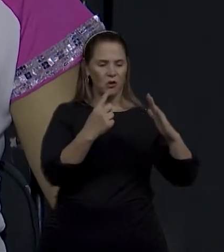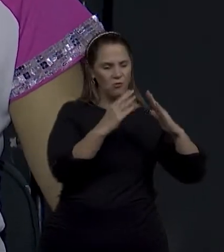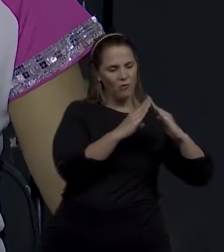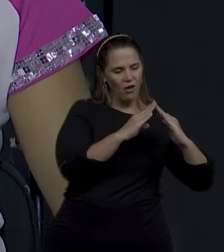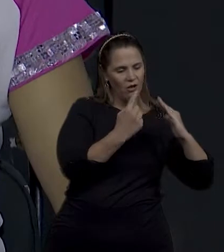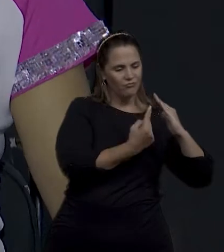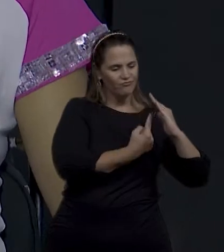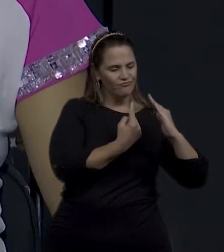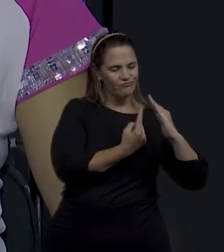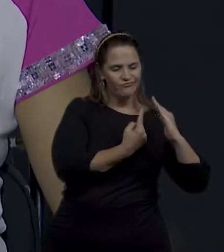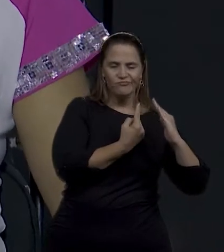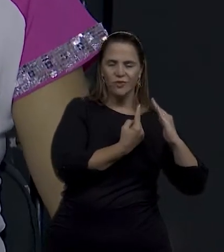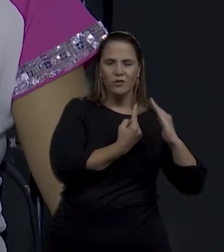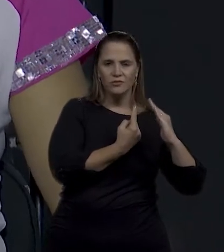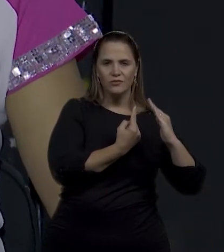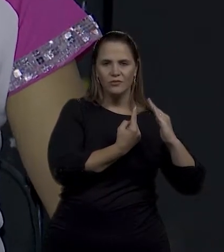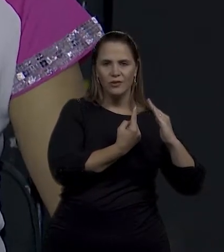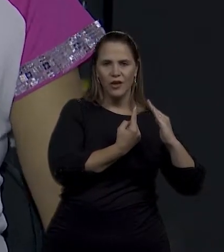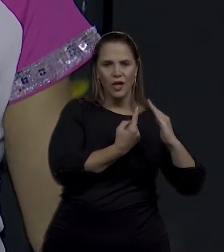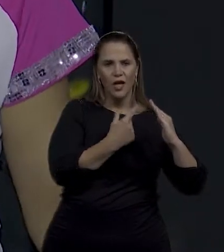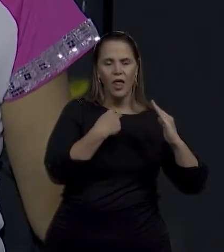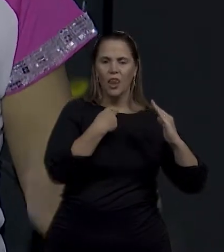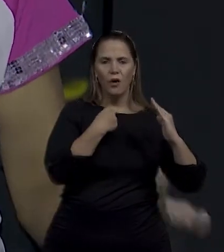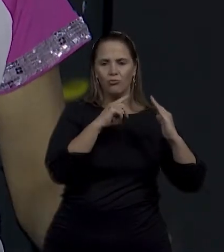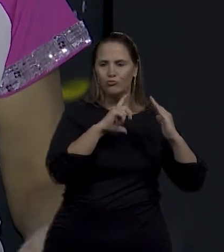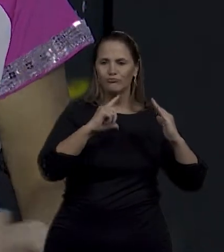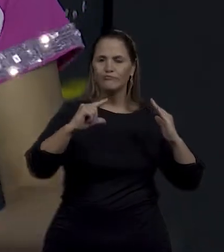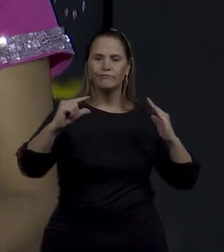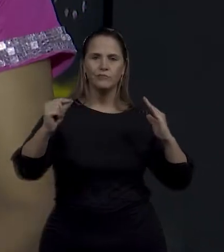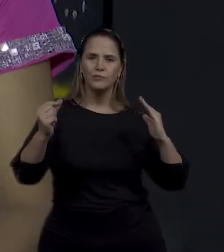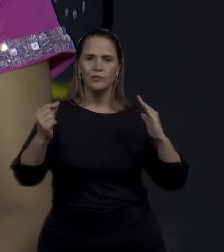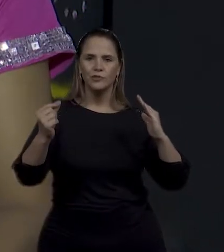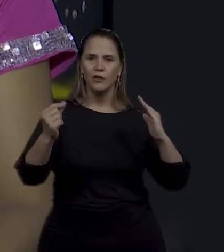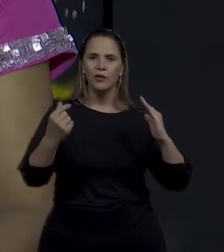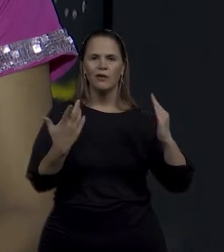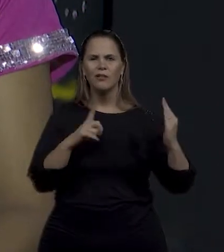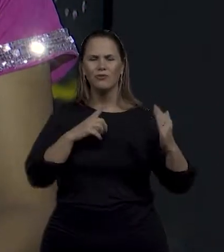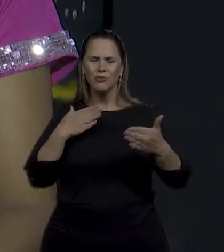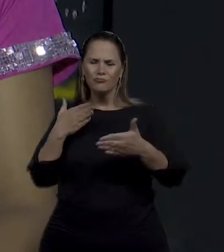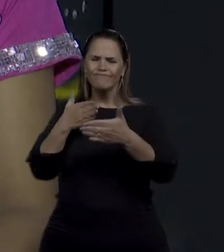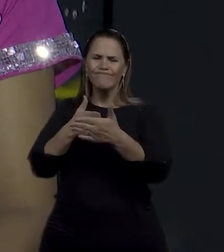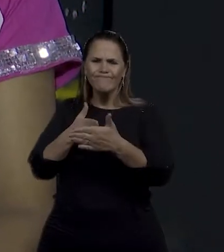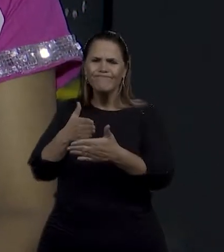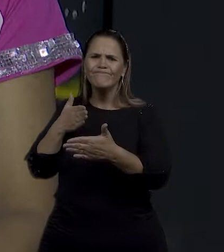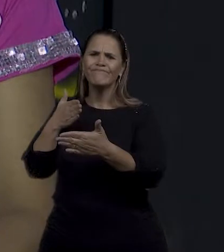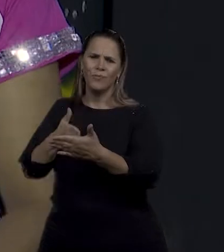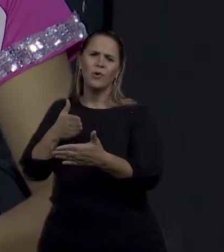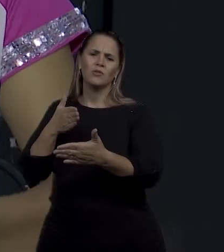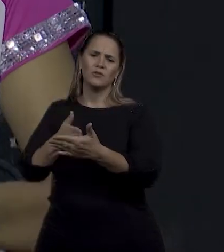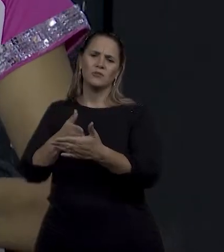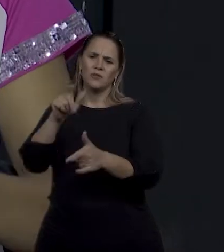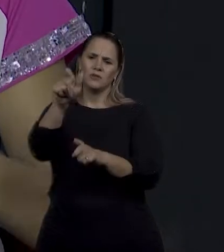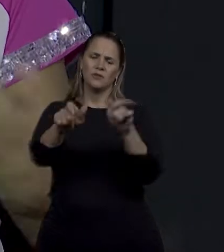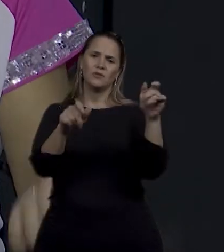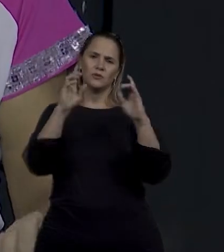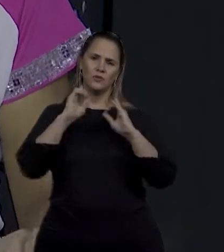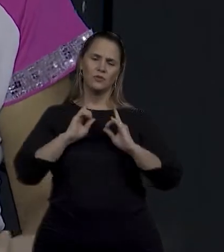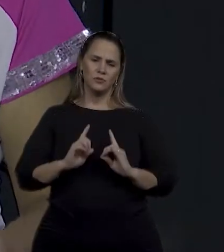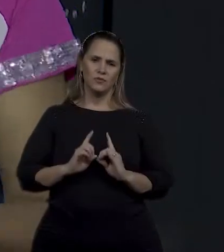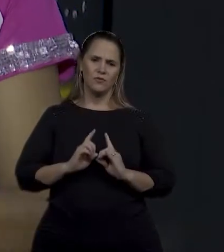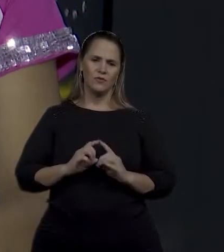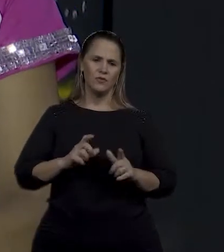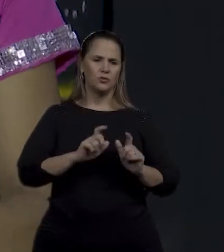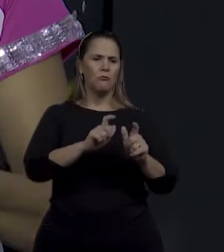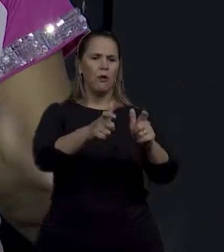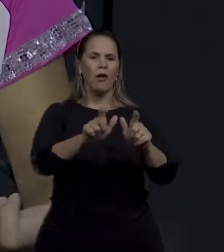fazer, sem poder sair recluso, enfim, já é tão limitante a vida de pessoas com deficiência em locais que não